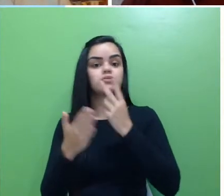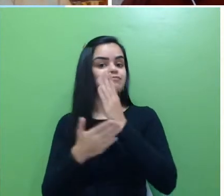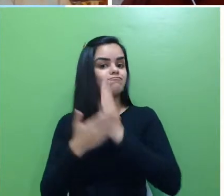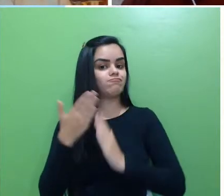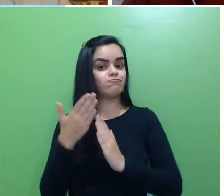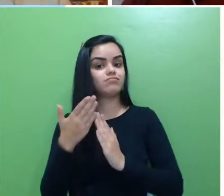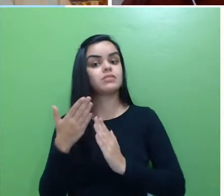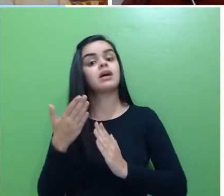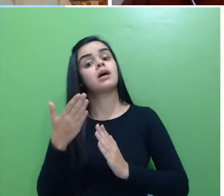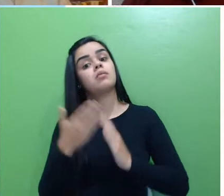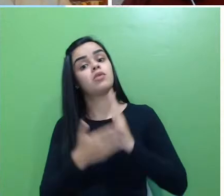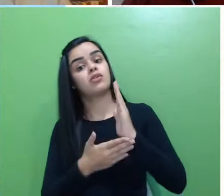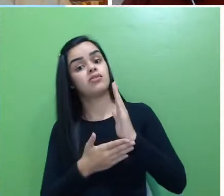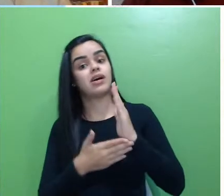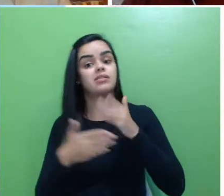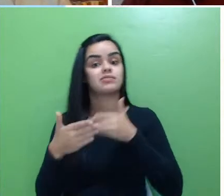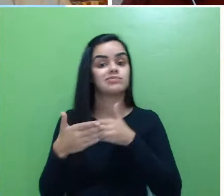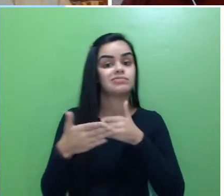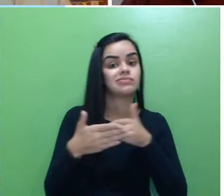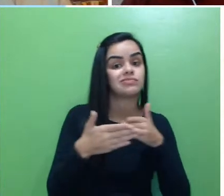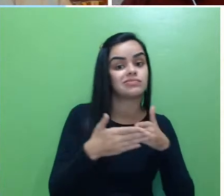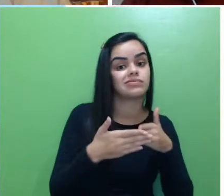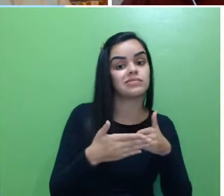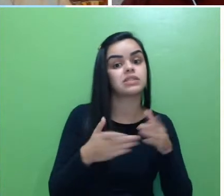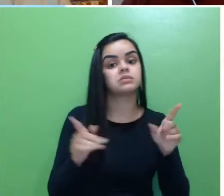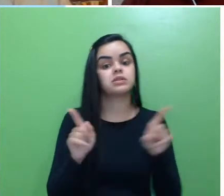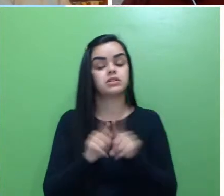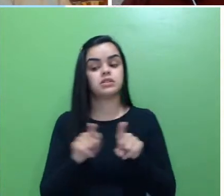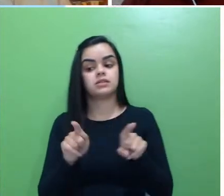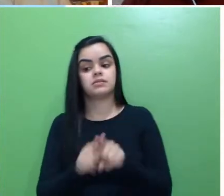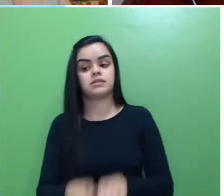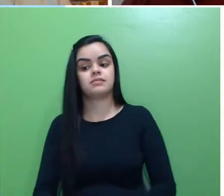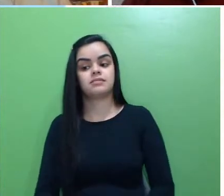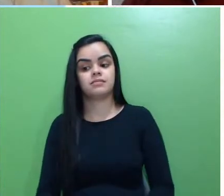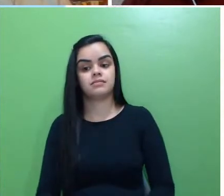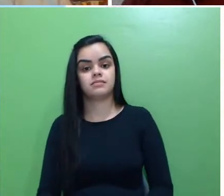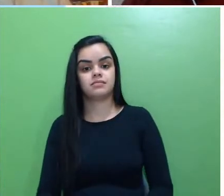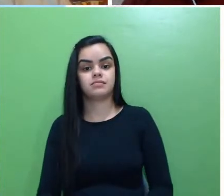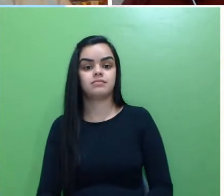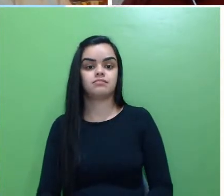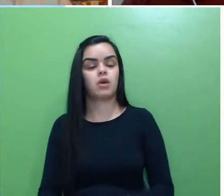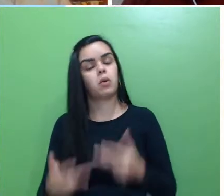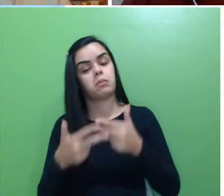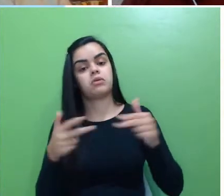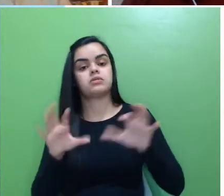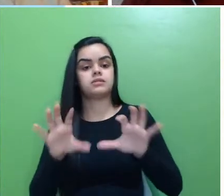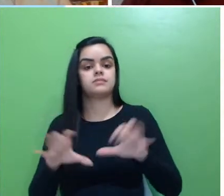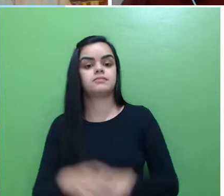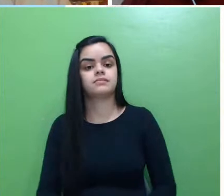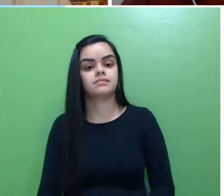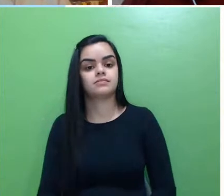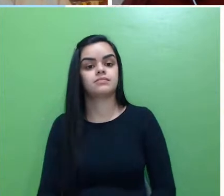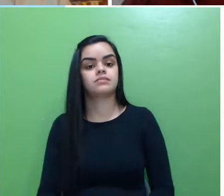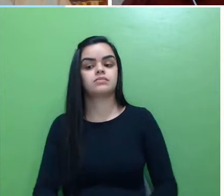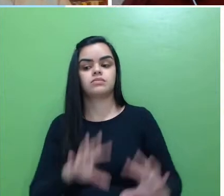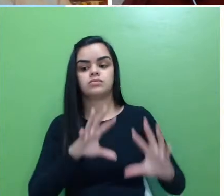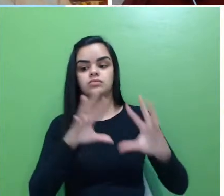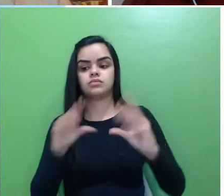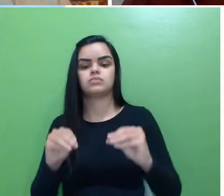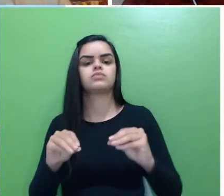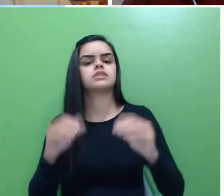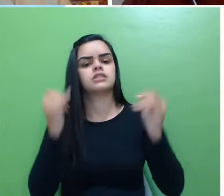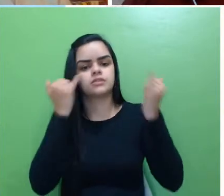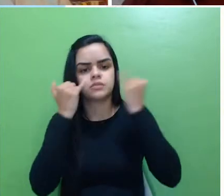aprovado com restrições, né, com alterações, enfim, né. Então, tudo isso, todas essas